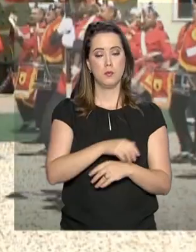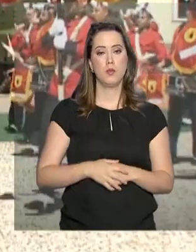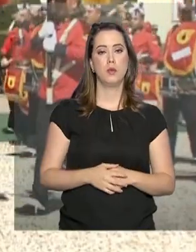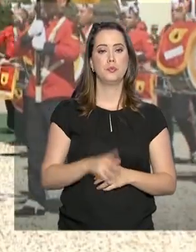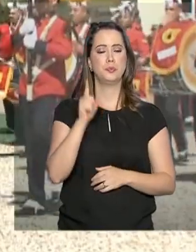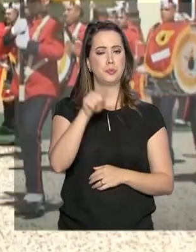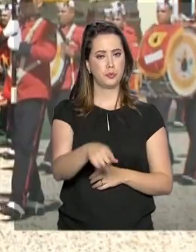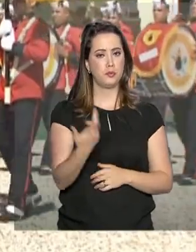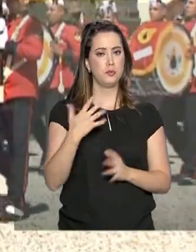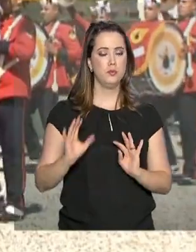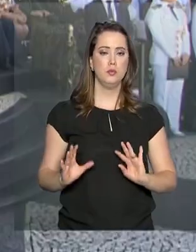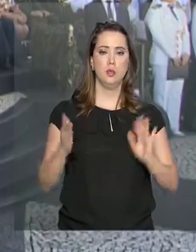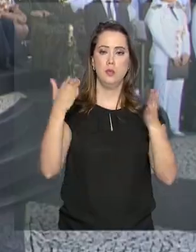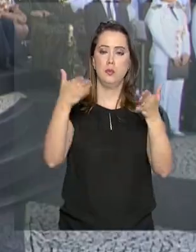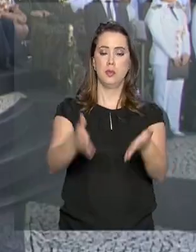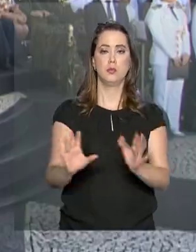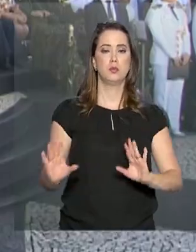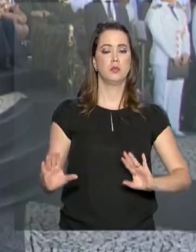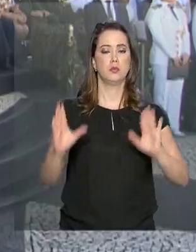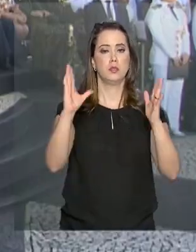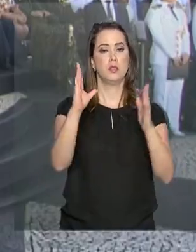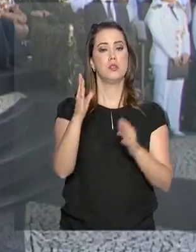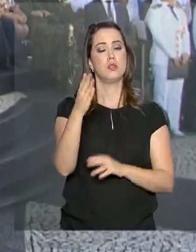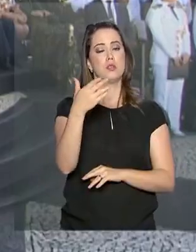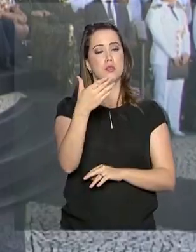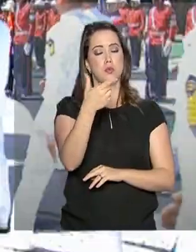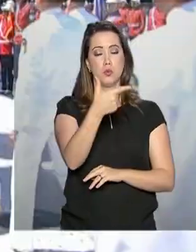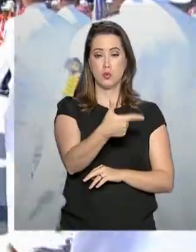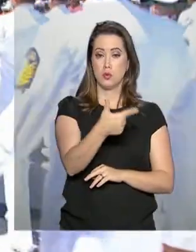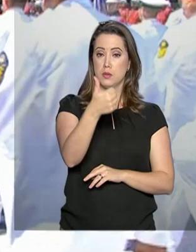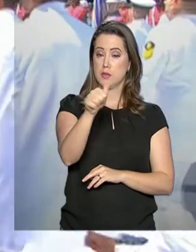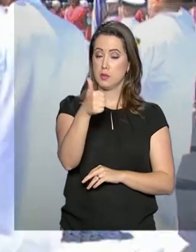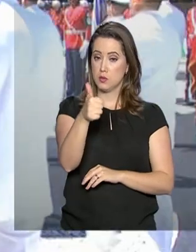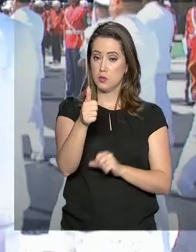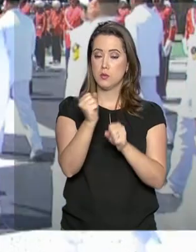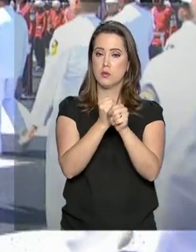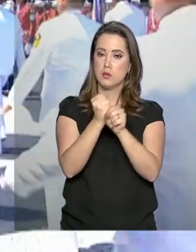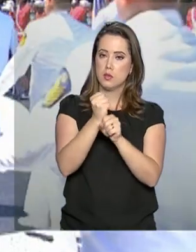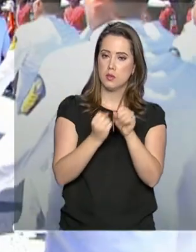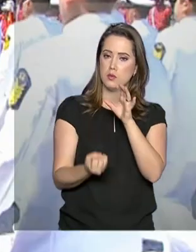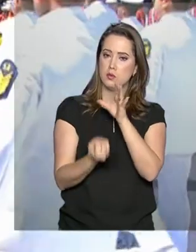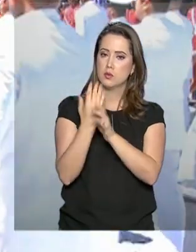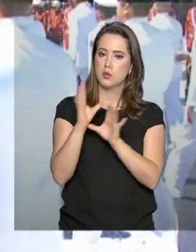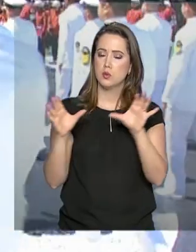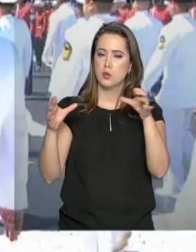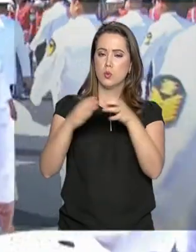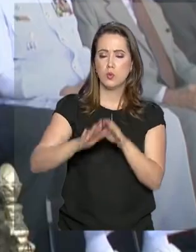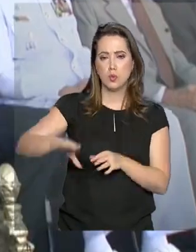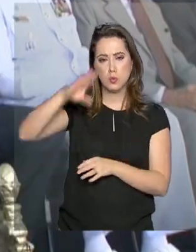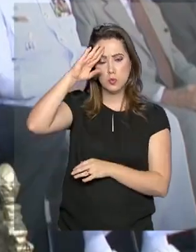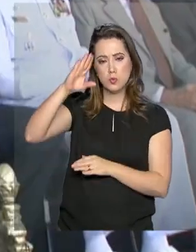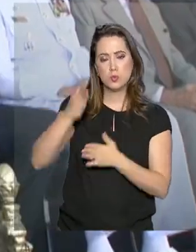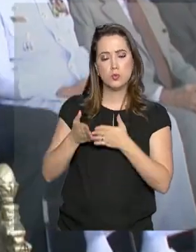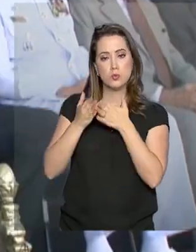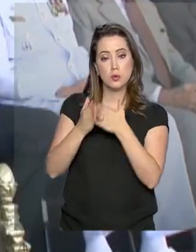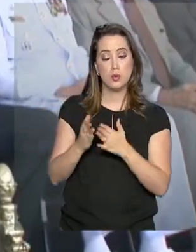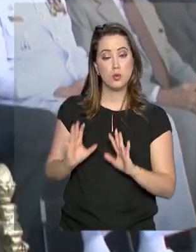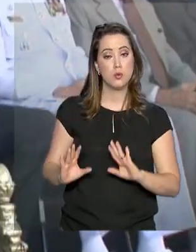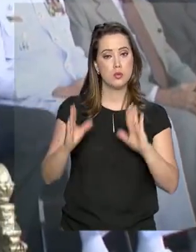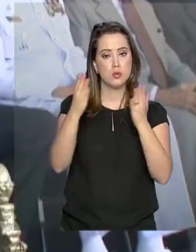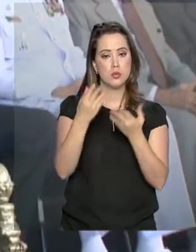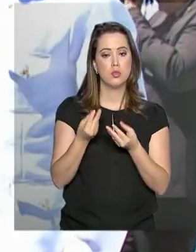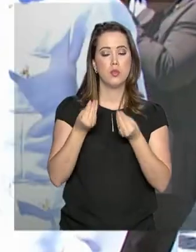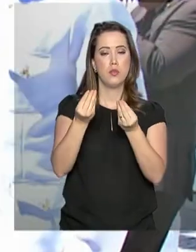Ele participou da comemoração dos 211 anos de criação do corpo de fuzileiros navais. Durante o evento, foram